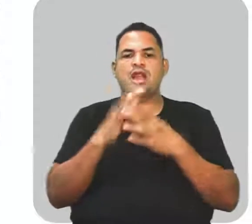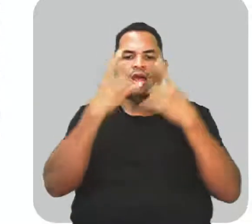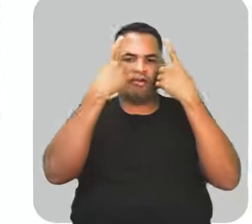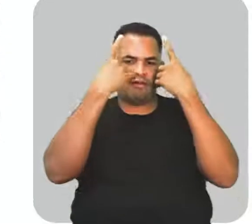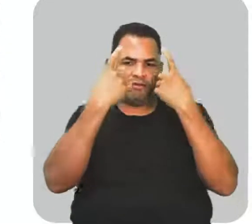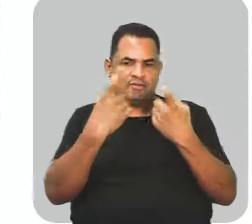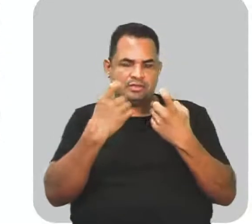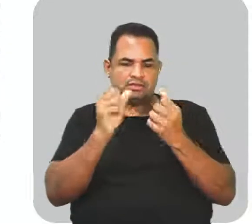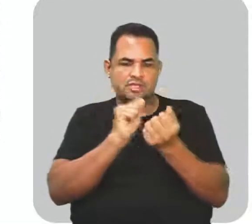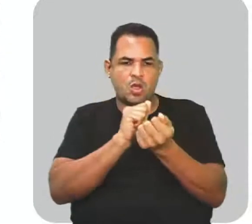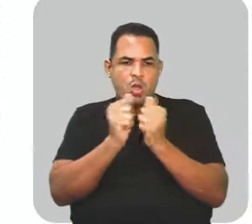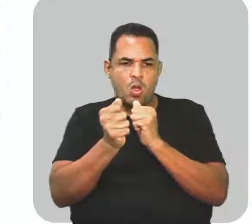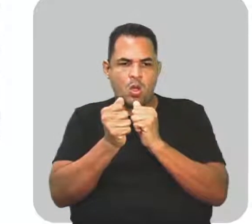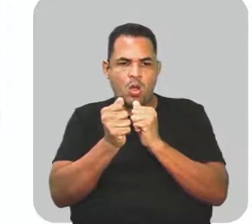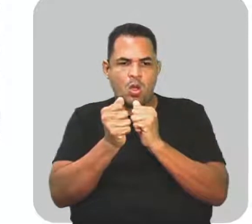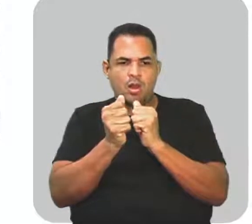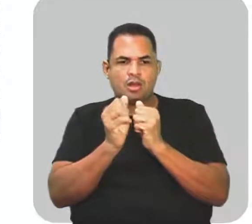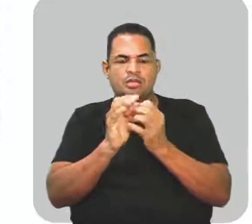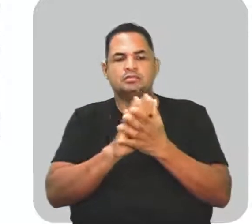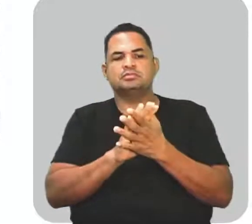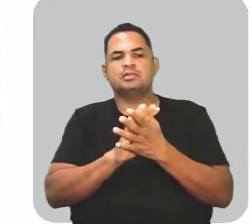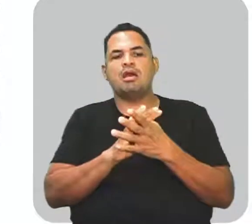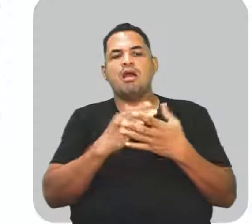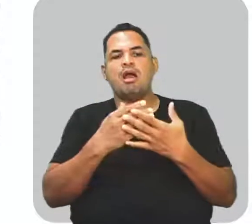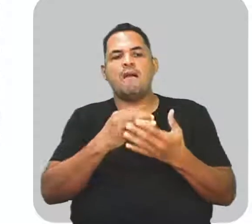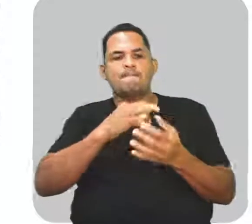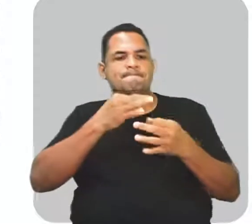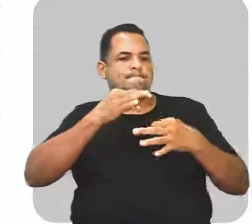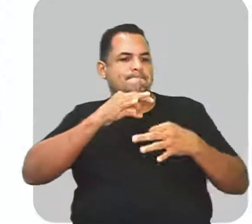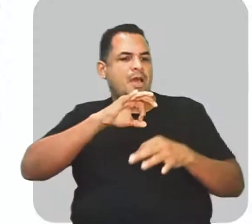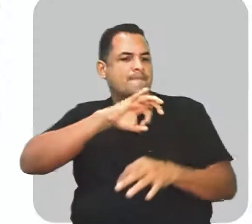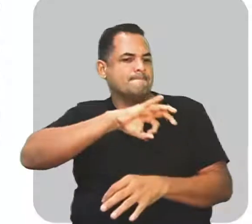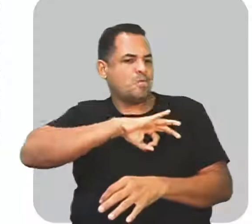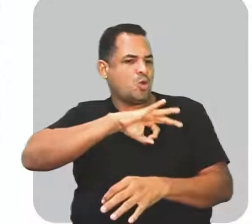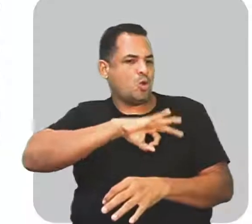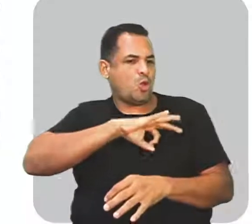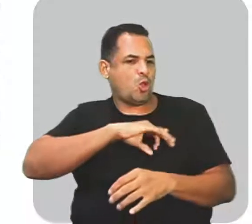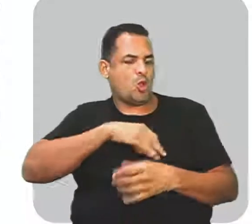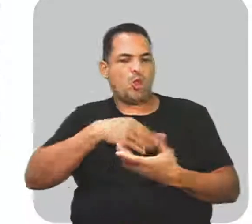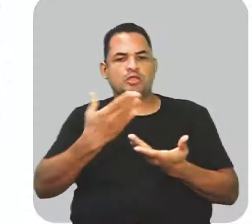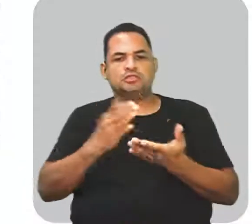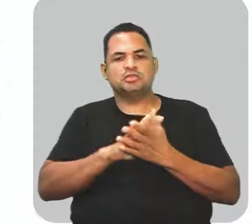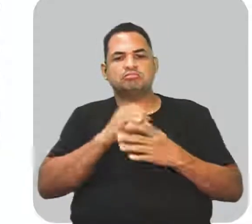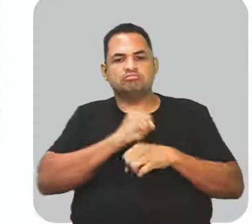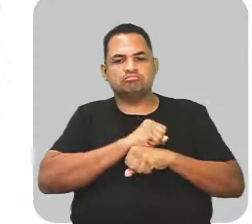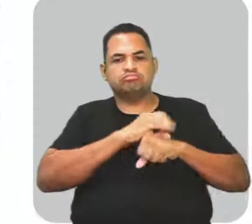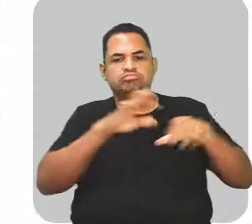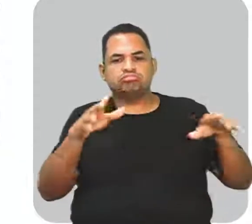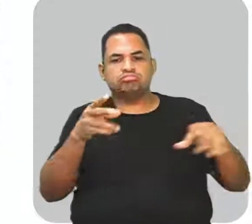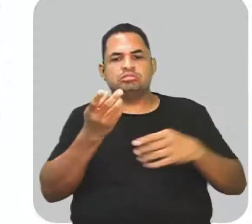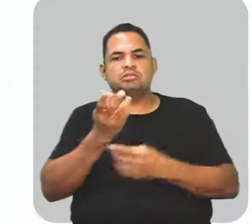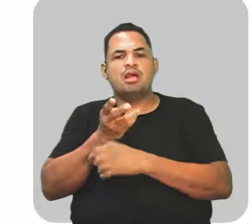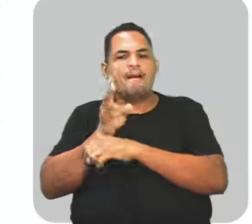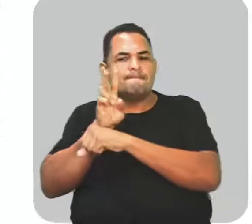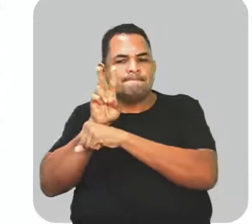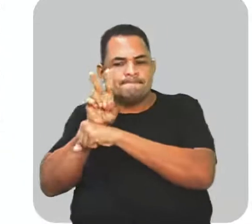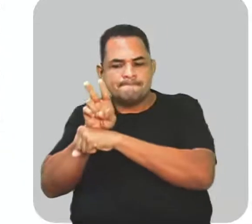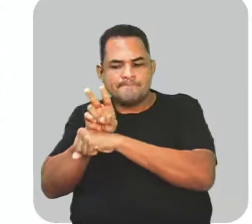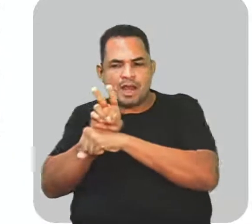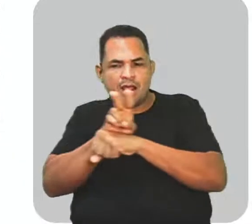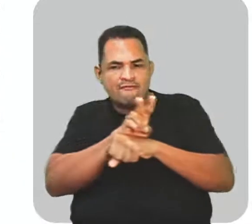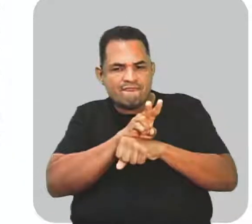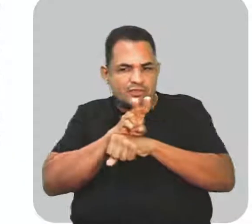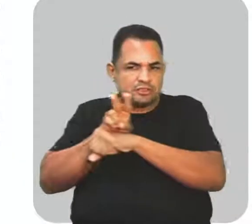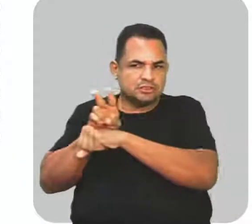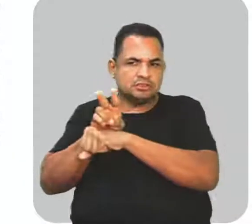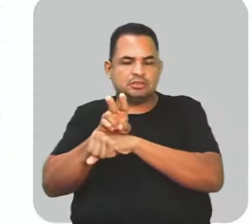seja controlada, a polícia militar deve ser expandida para fiscalizar e